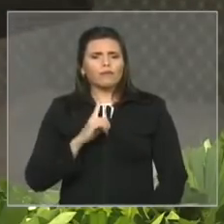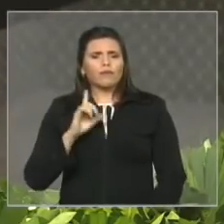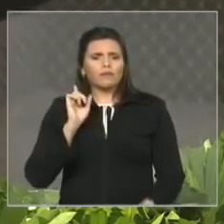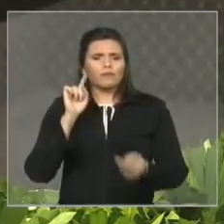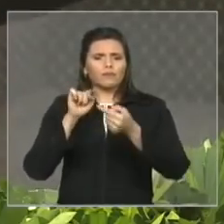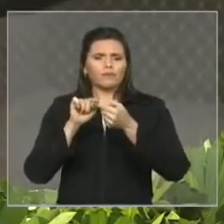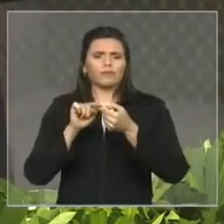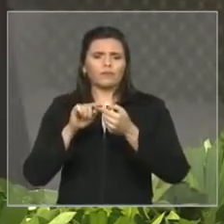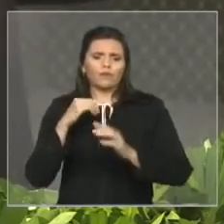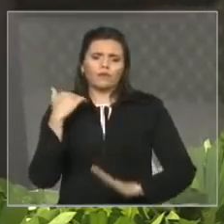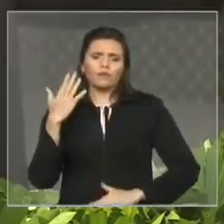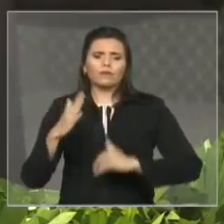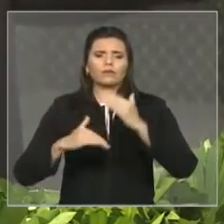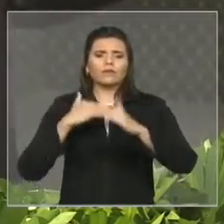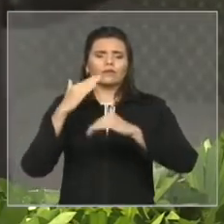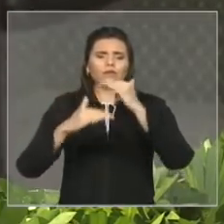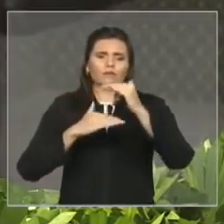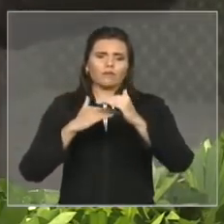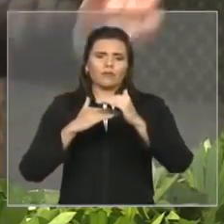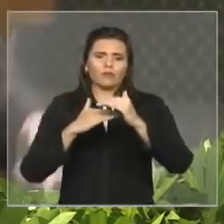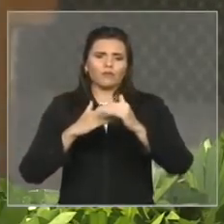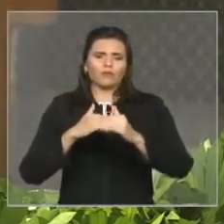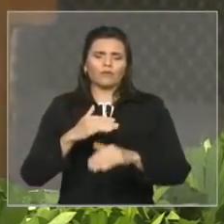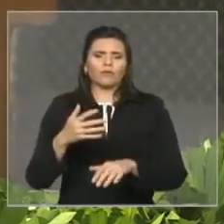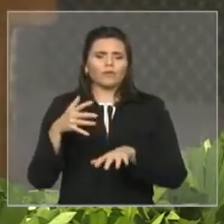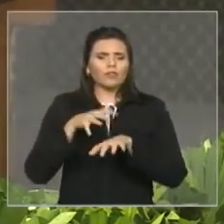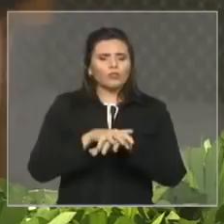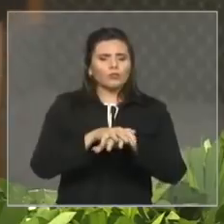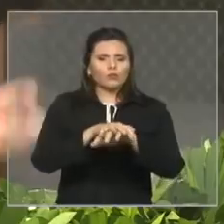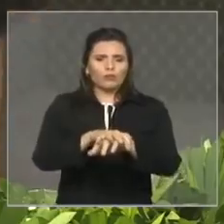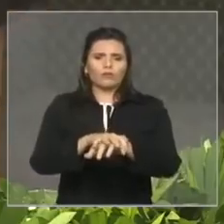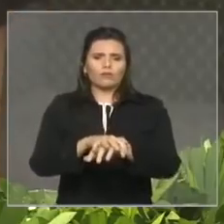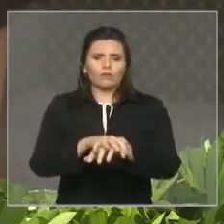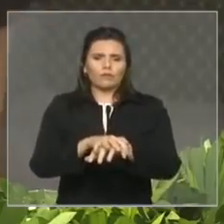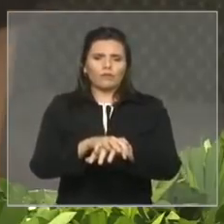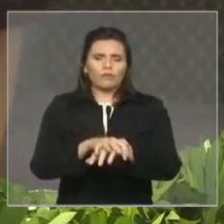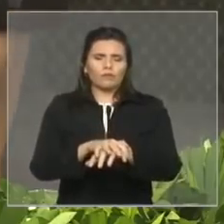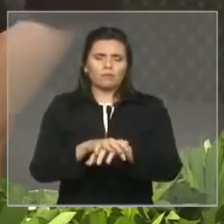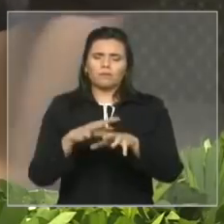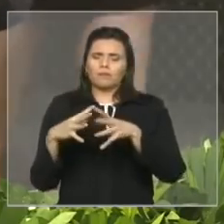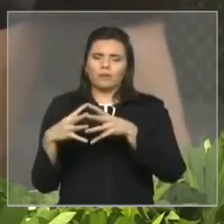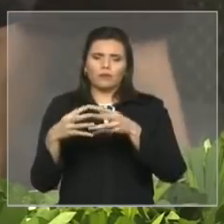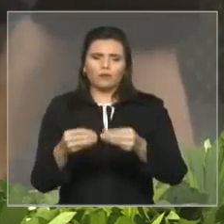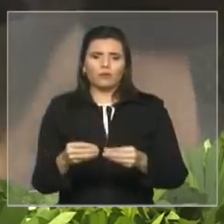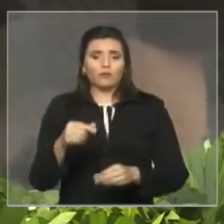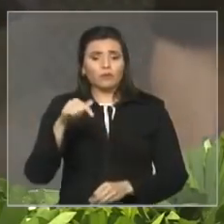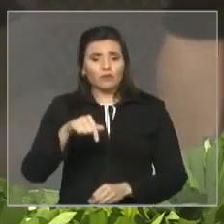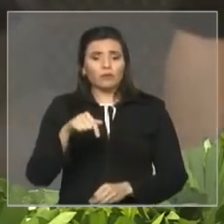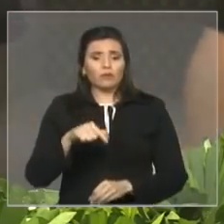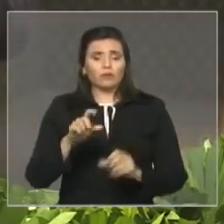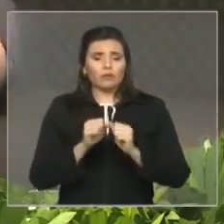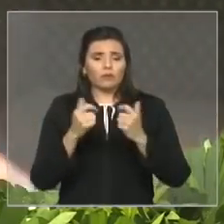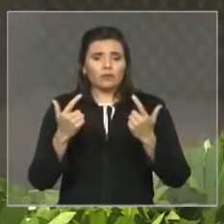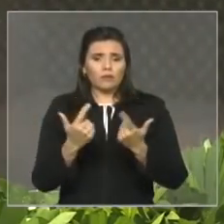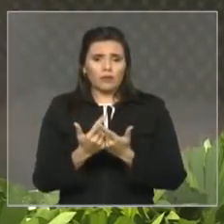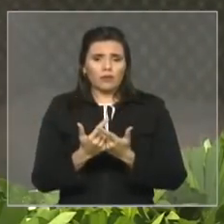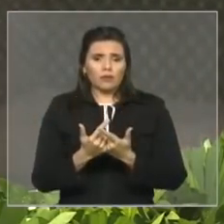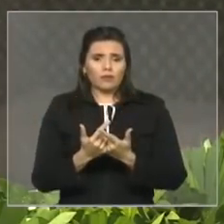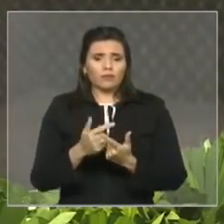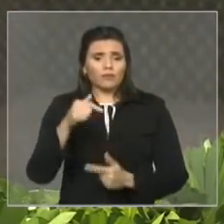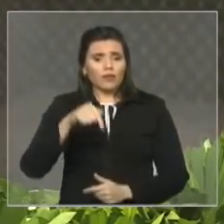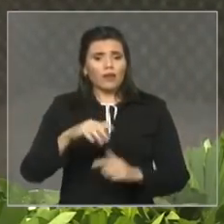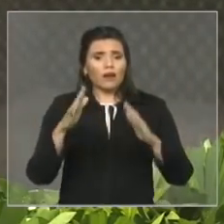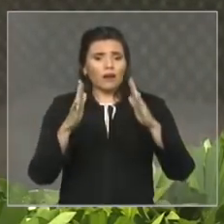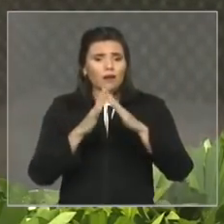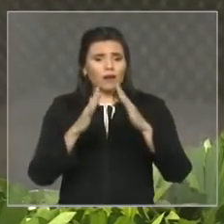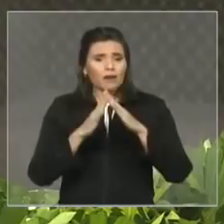visão de desenvolvimento inclusivo e para todos esta assembleia esse egrégio parlamento estadual